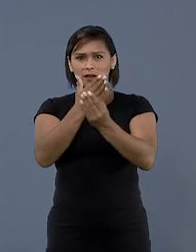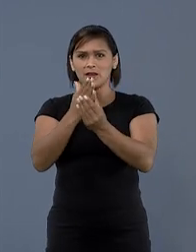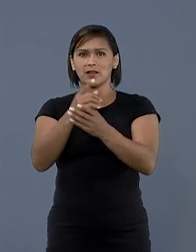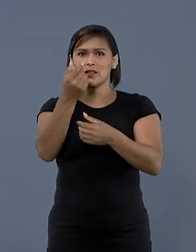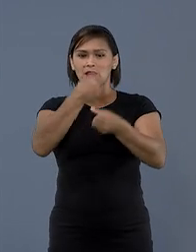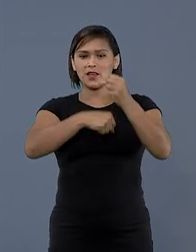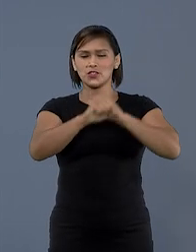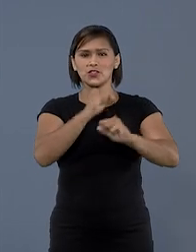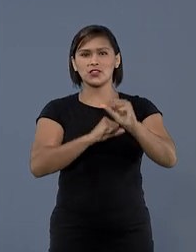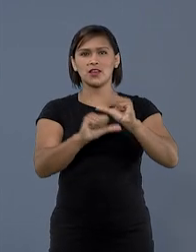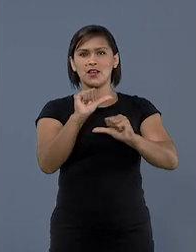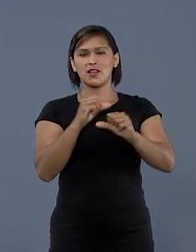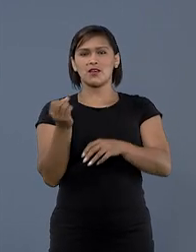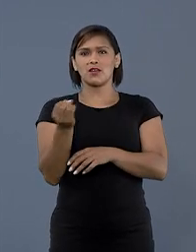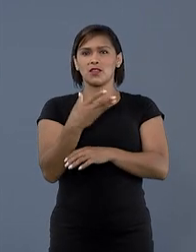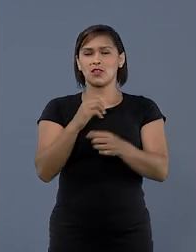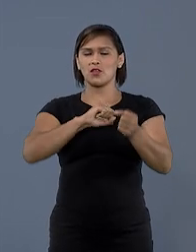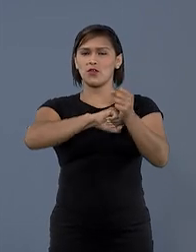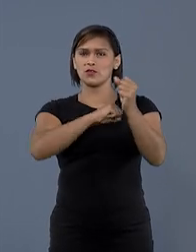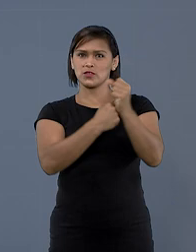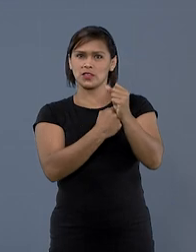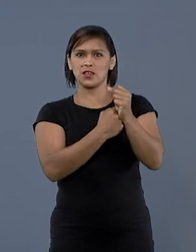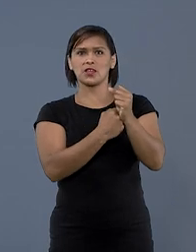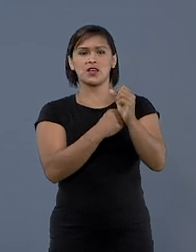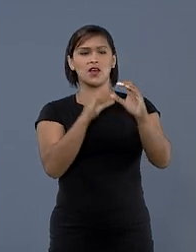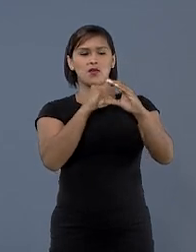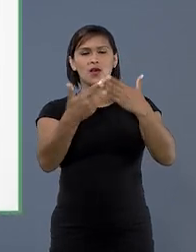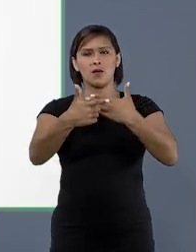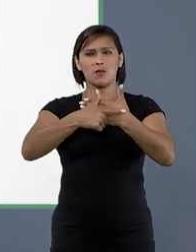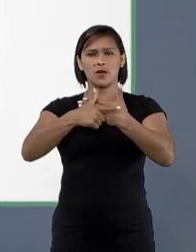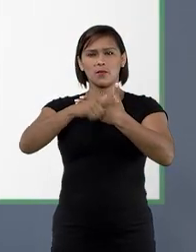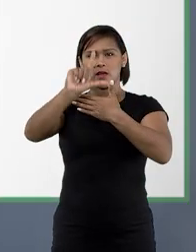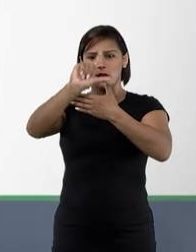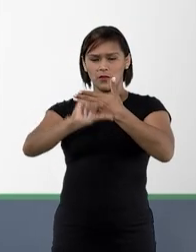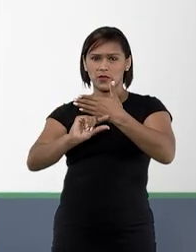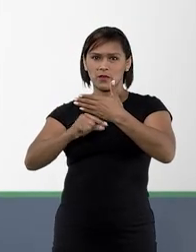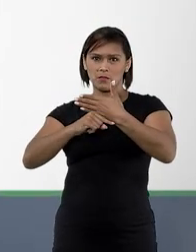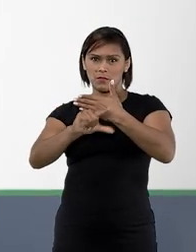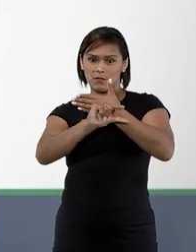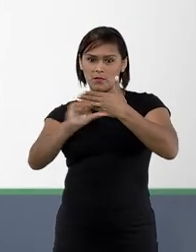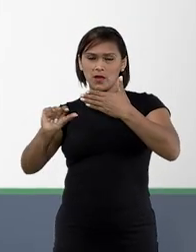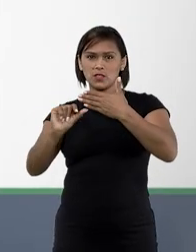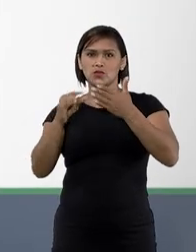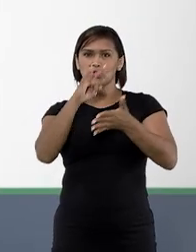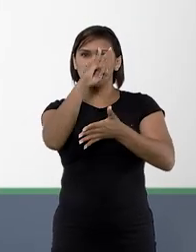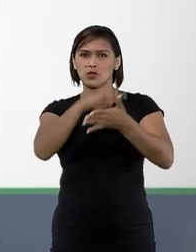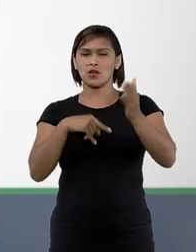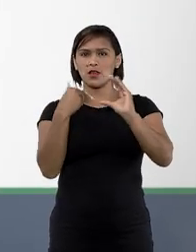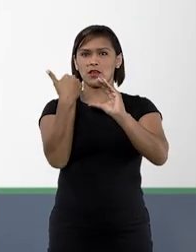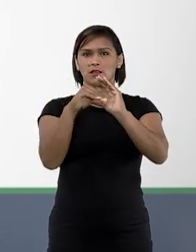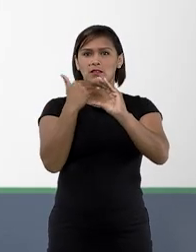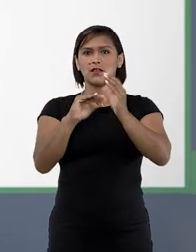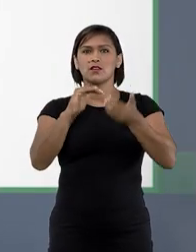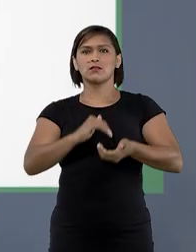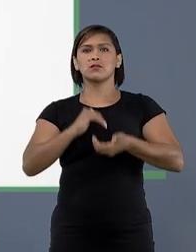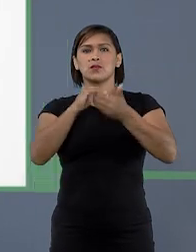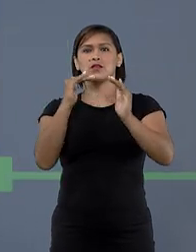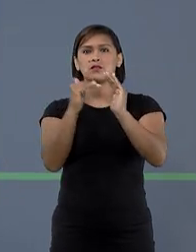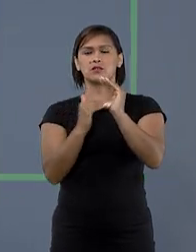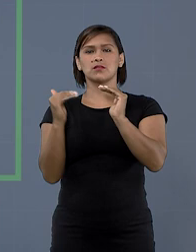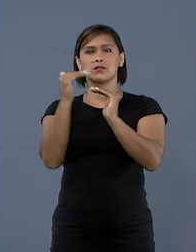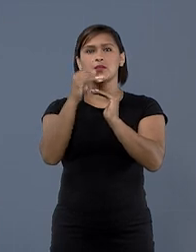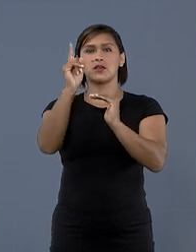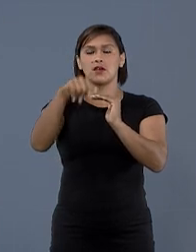processo, é gerada automaticamente uma chave, fornecida no rodapé da primeira página do documento enviado pela Corte